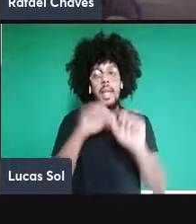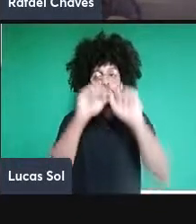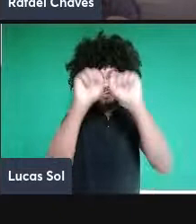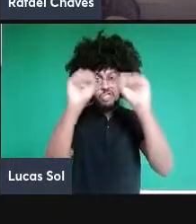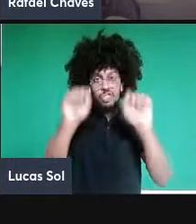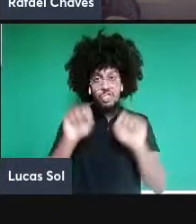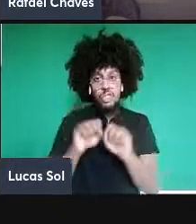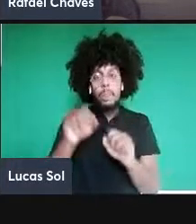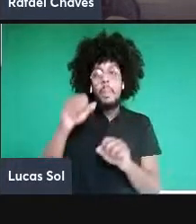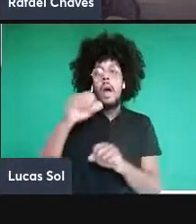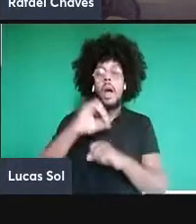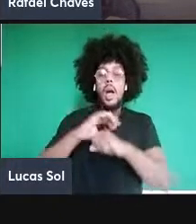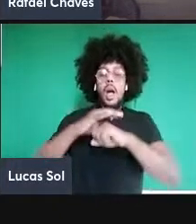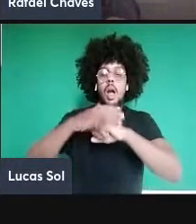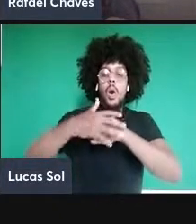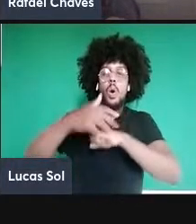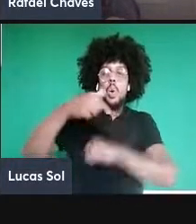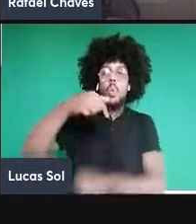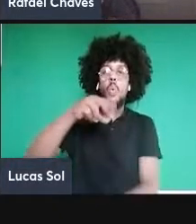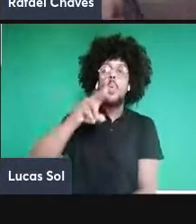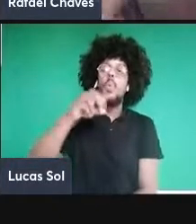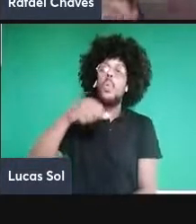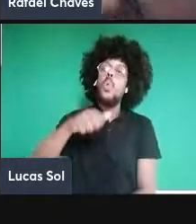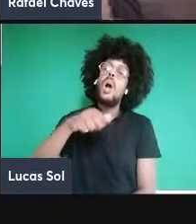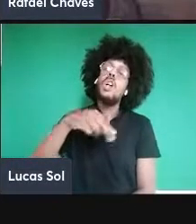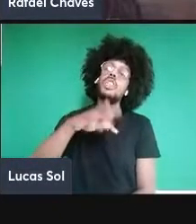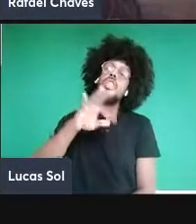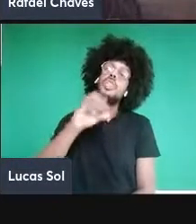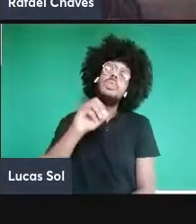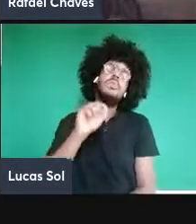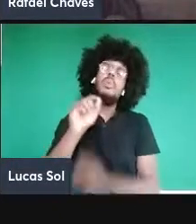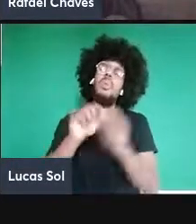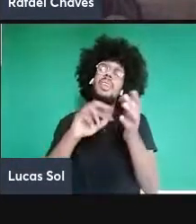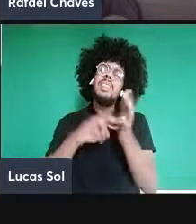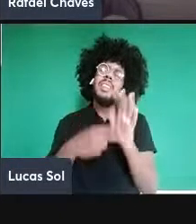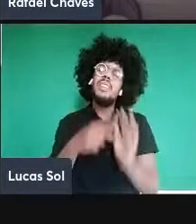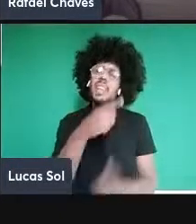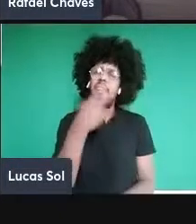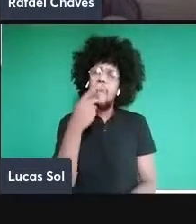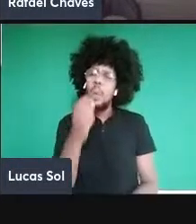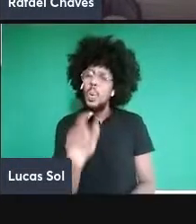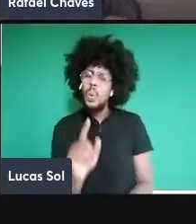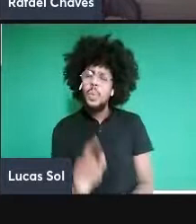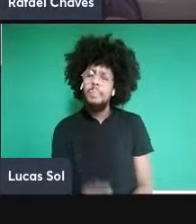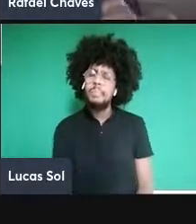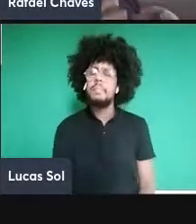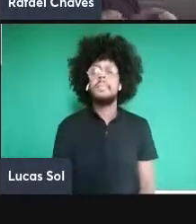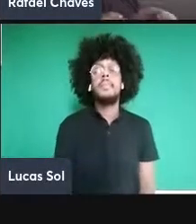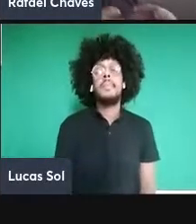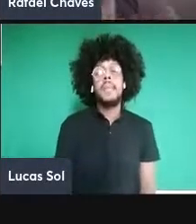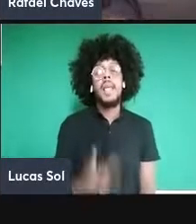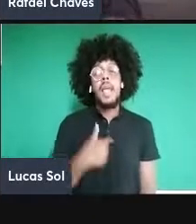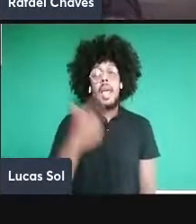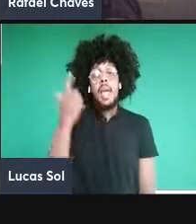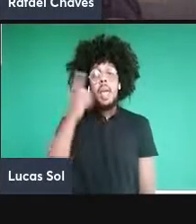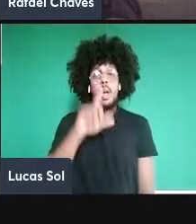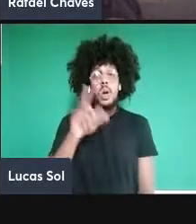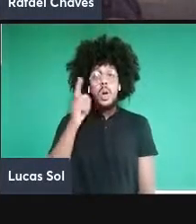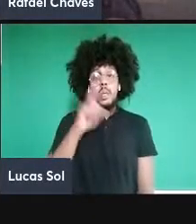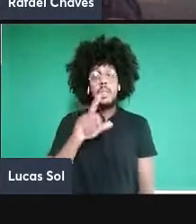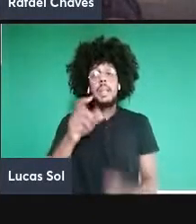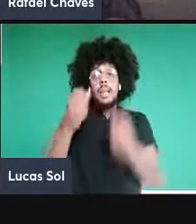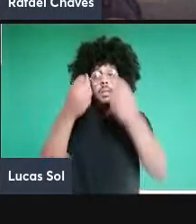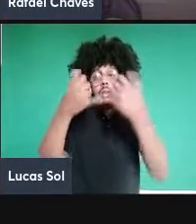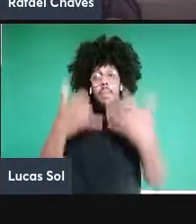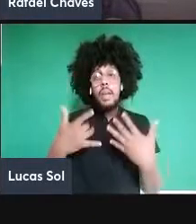isso então vamos lembrar aqui da nossa esfera de Bloch eu tenho um único qubit eu consigo descrever esse sistema quântico